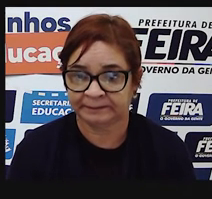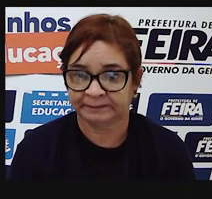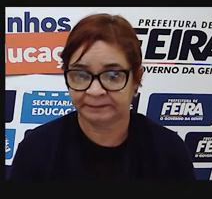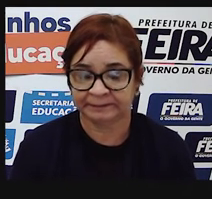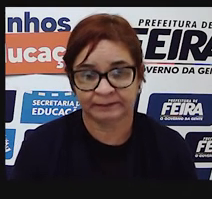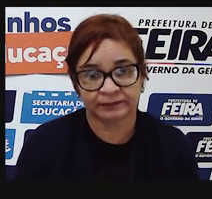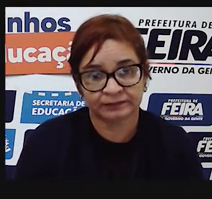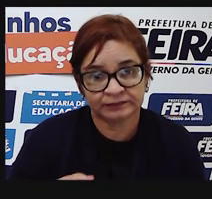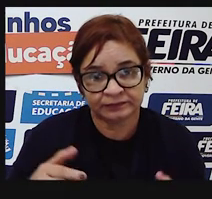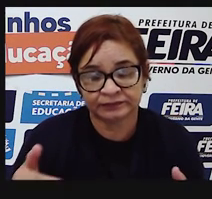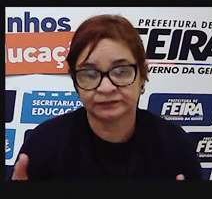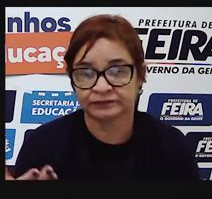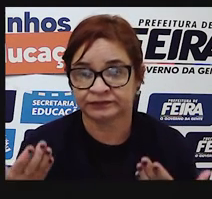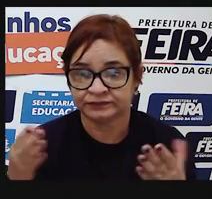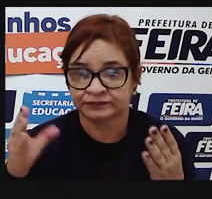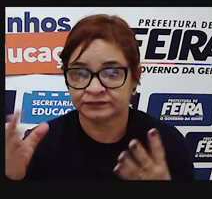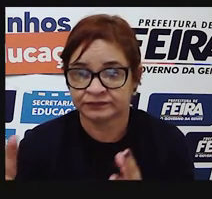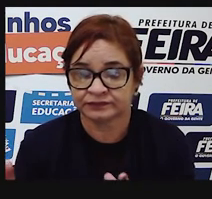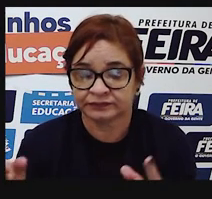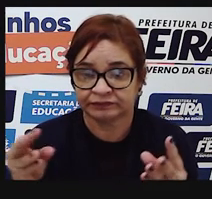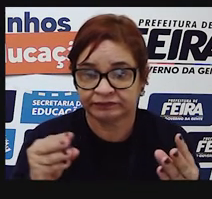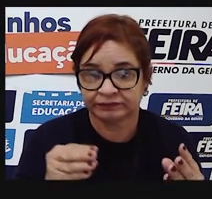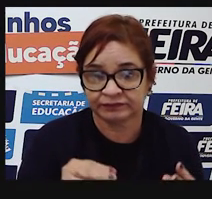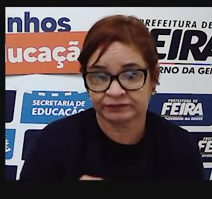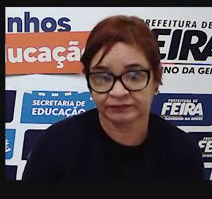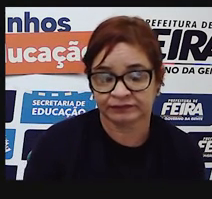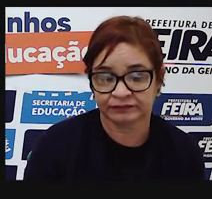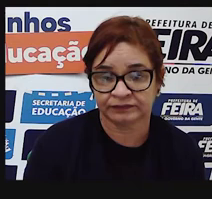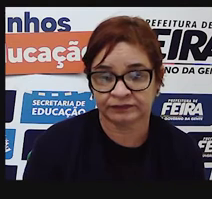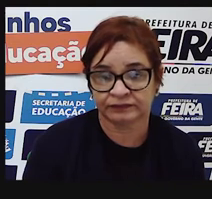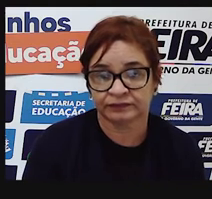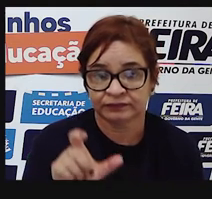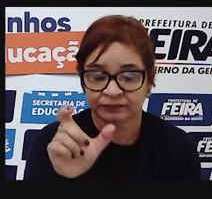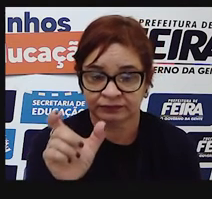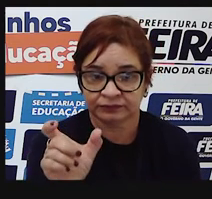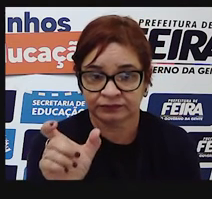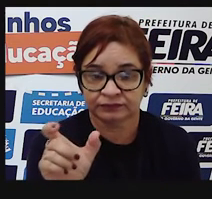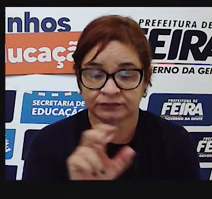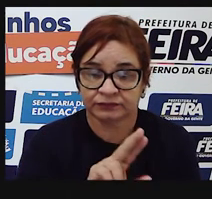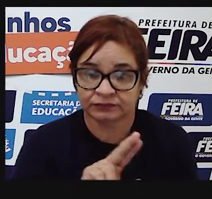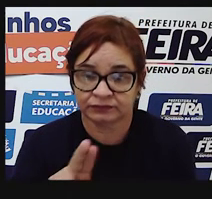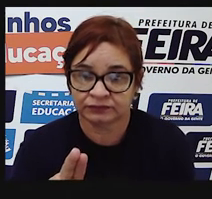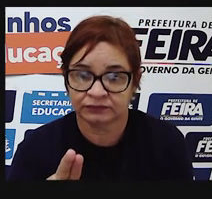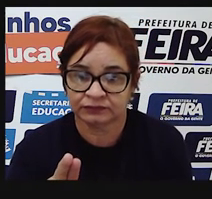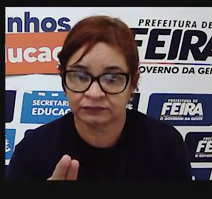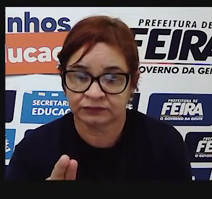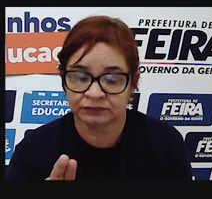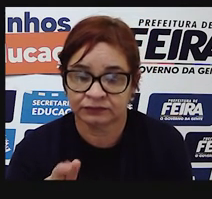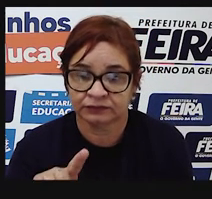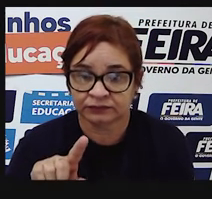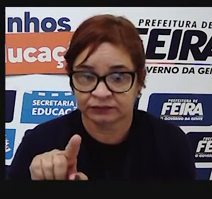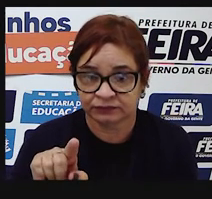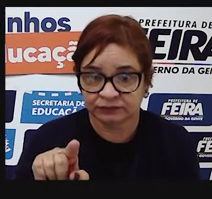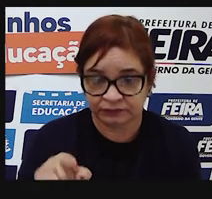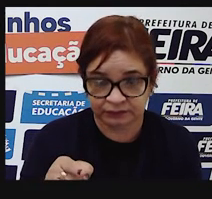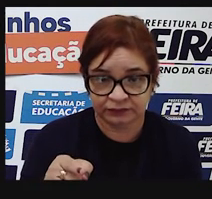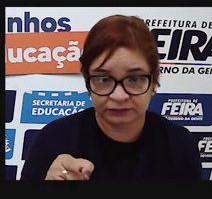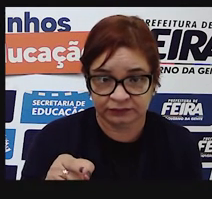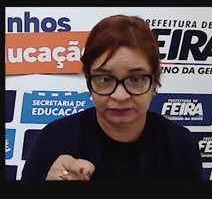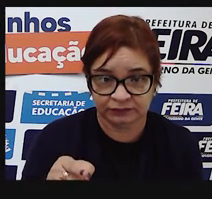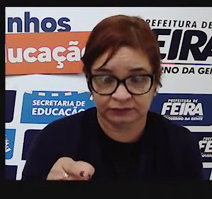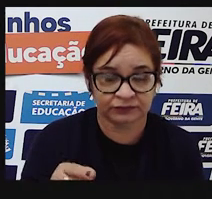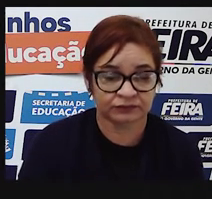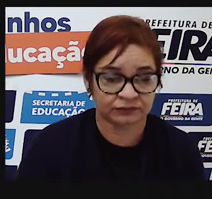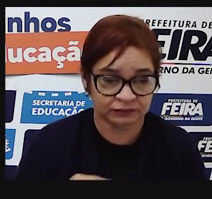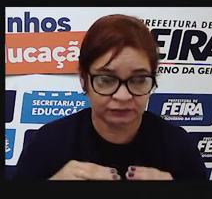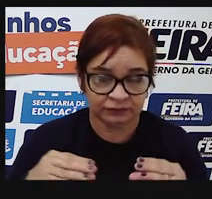Observem que a frase que está em negrito está entre vírgulas. Esse é o aposto. O que é o aposto? O